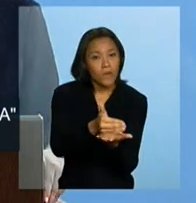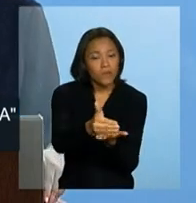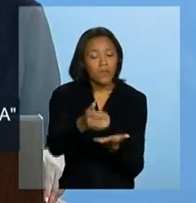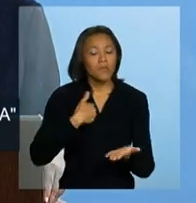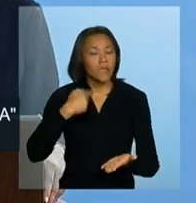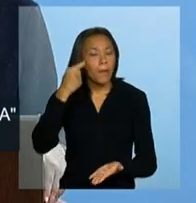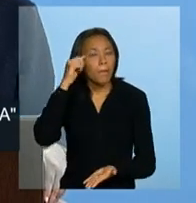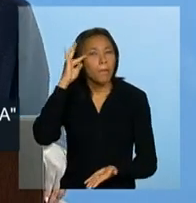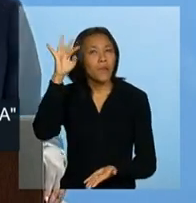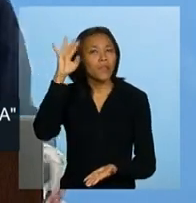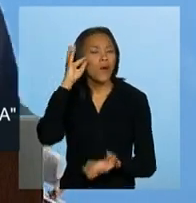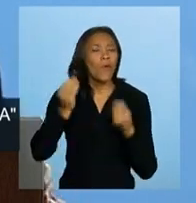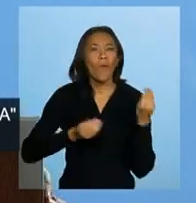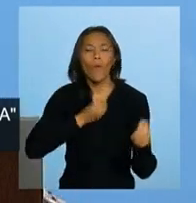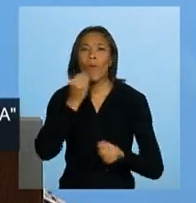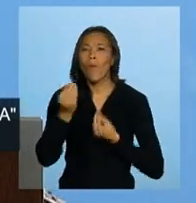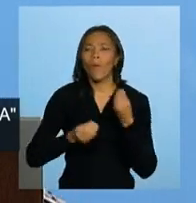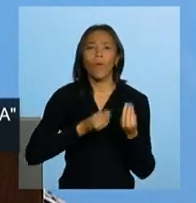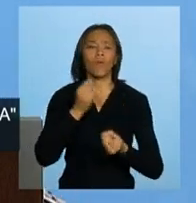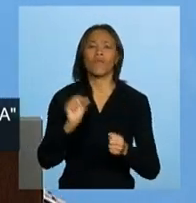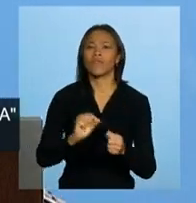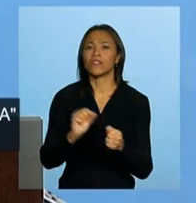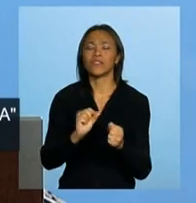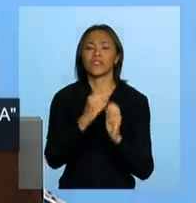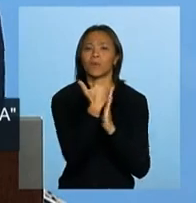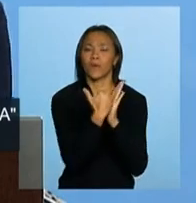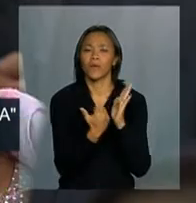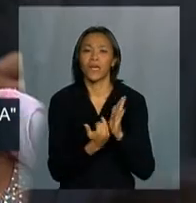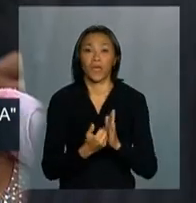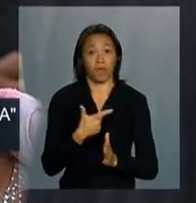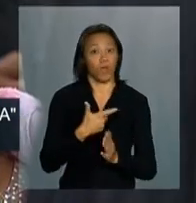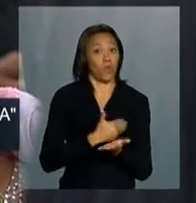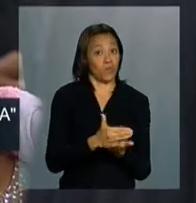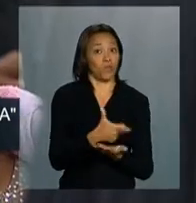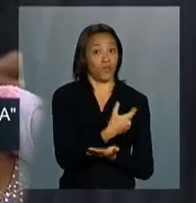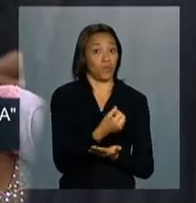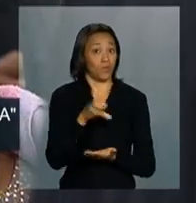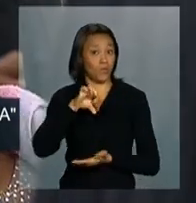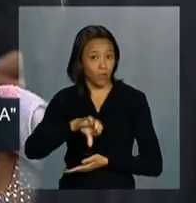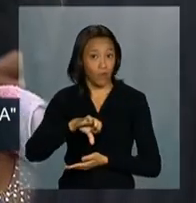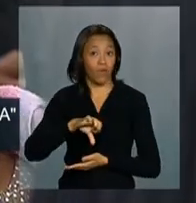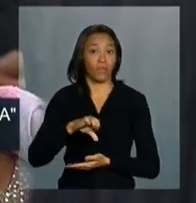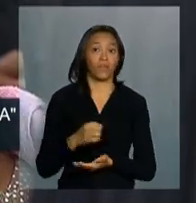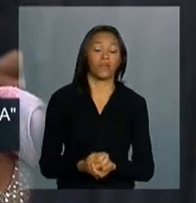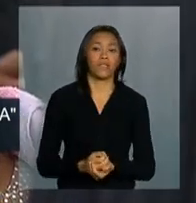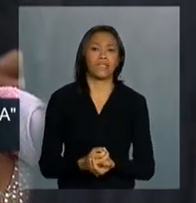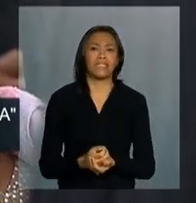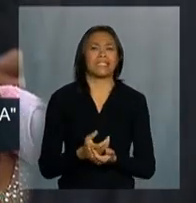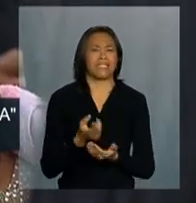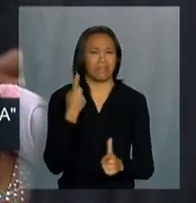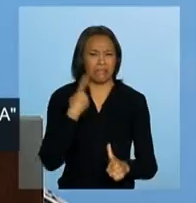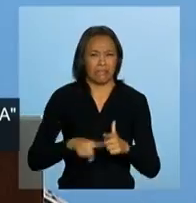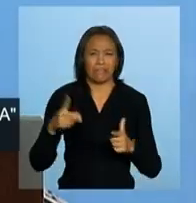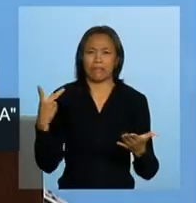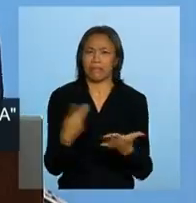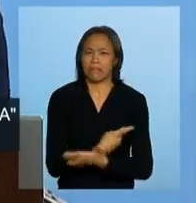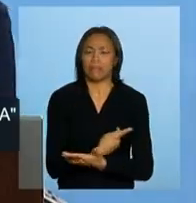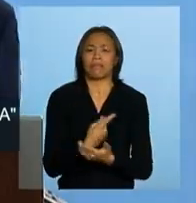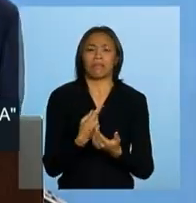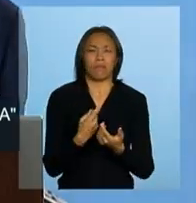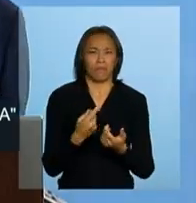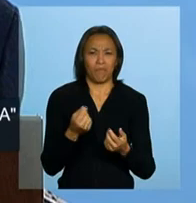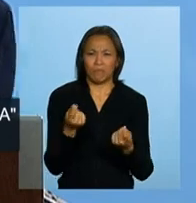pensar em como realizar o Minha Casa Minha Vida, em 2009, diante daquela gravidade que era